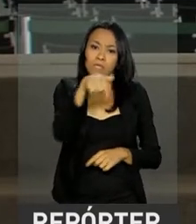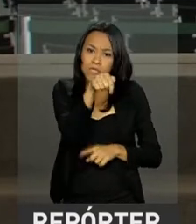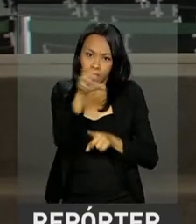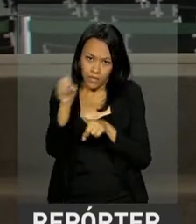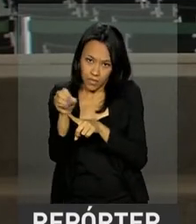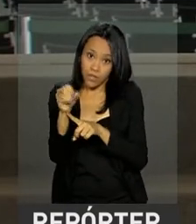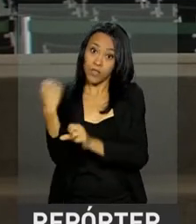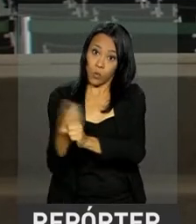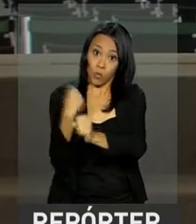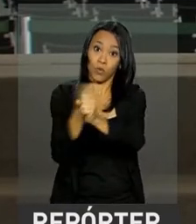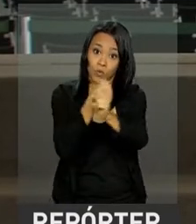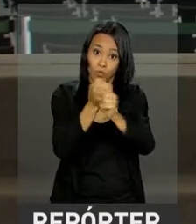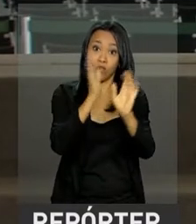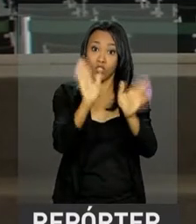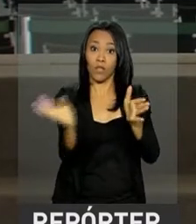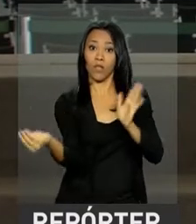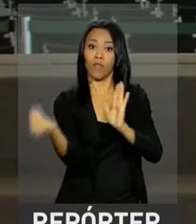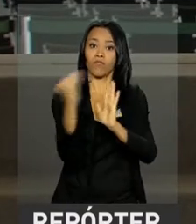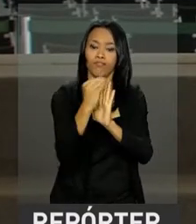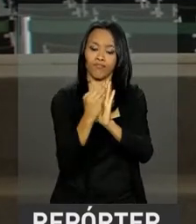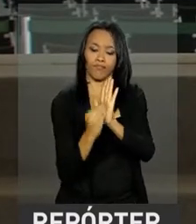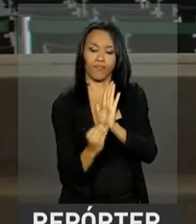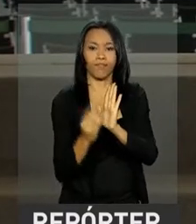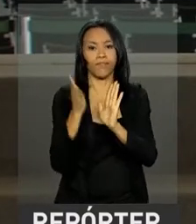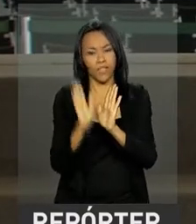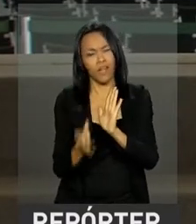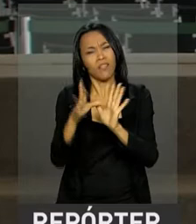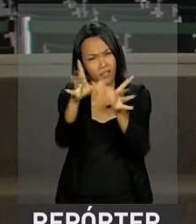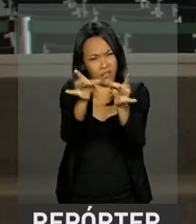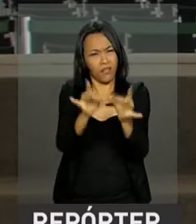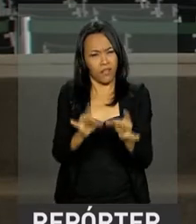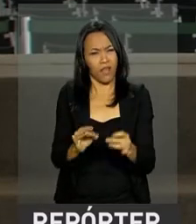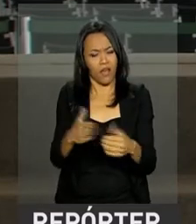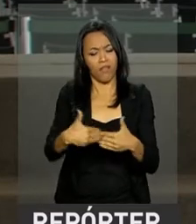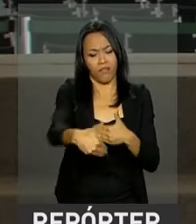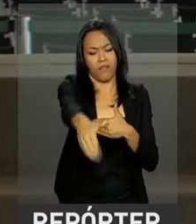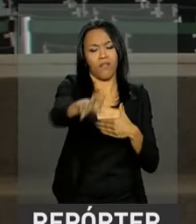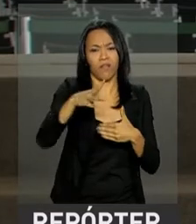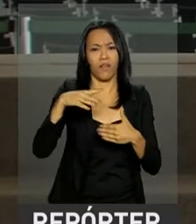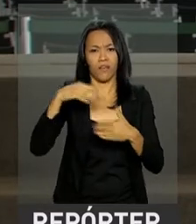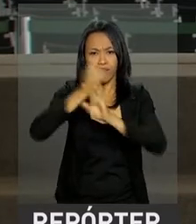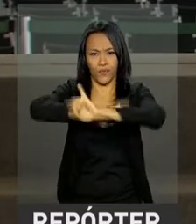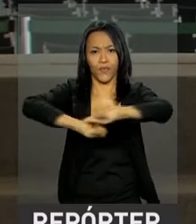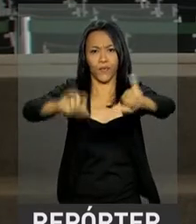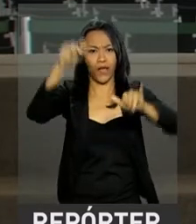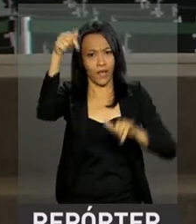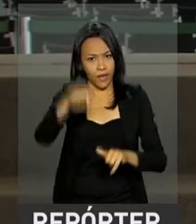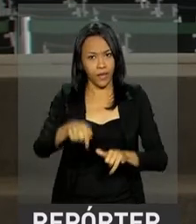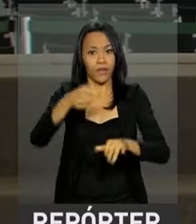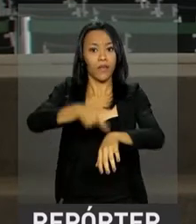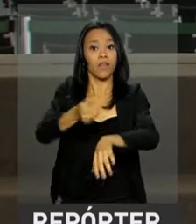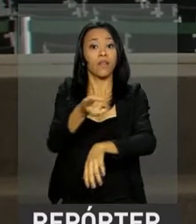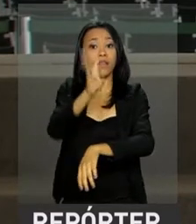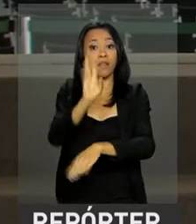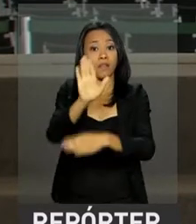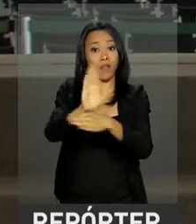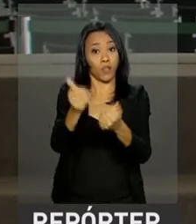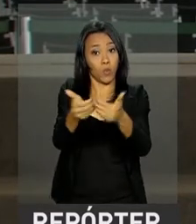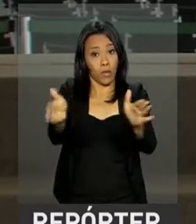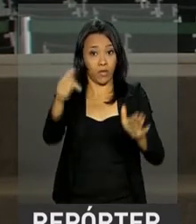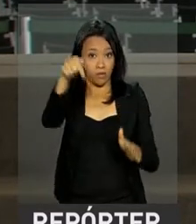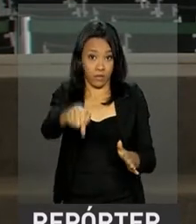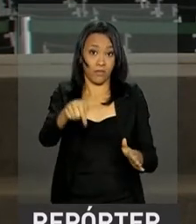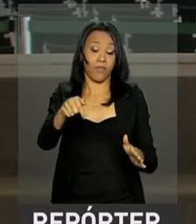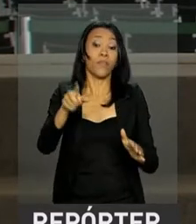incluídas nesse programa. Todos os detalhes vão ser divulgados durante o evento aqui, a partir das 3 horas da tarde,